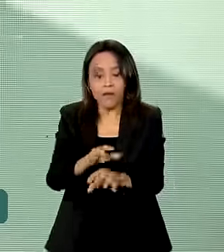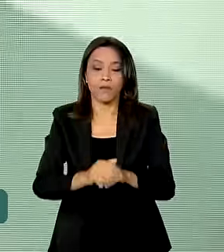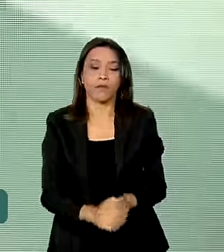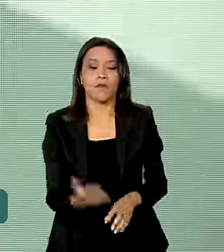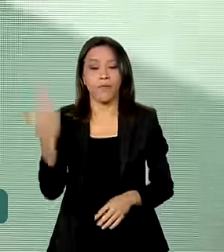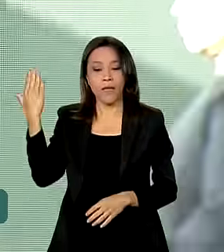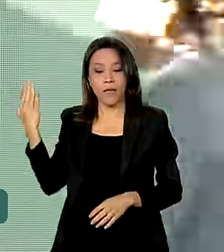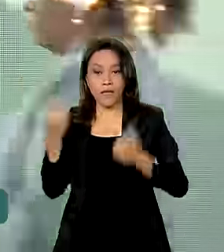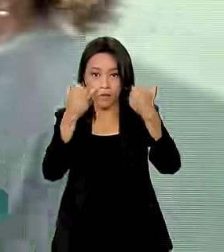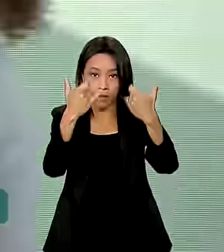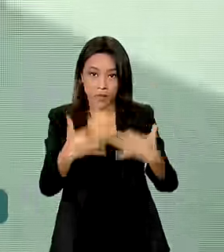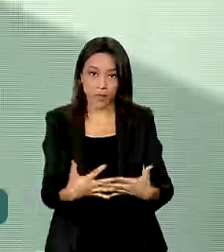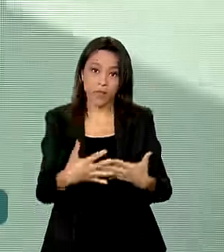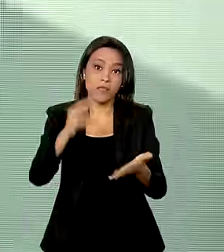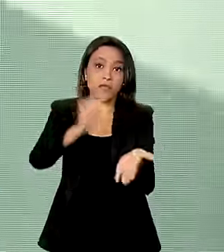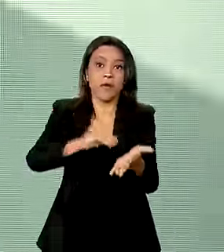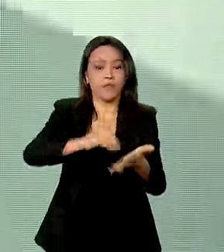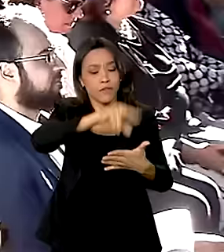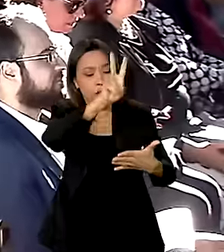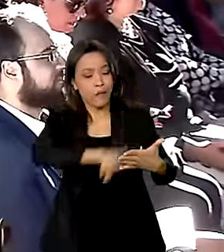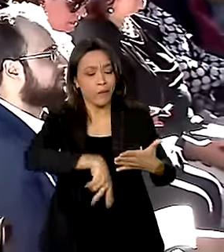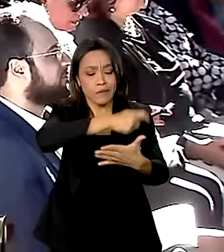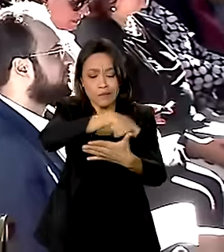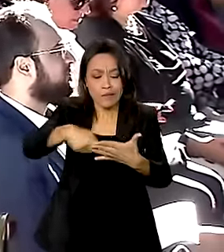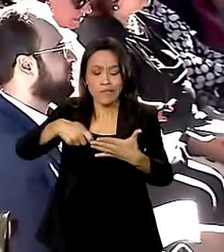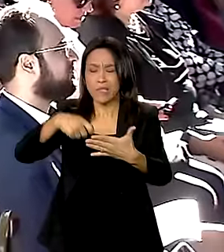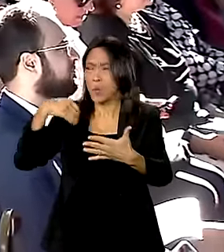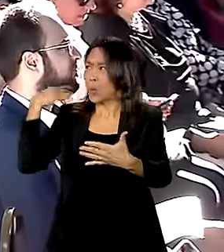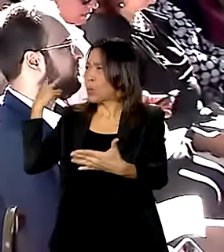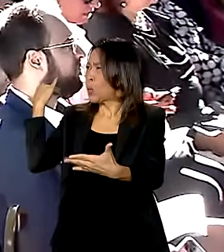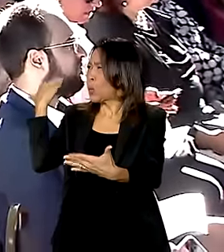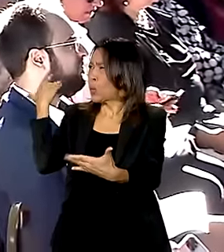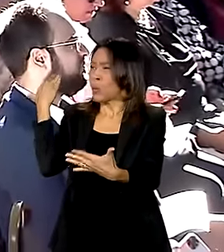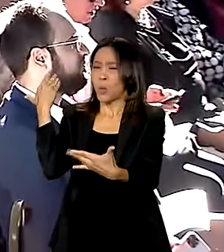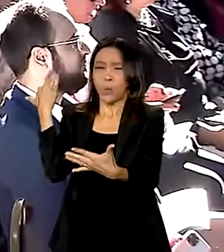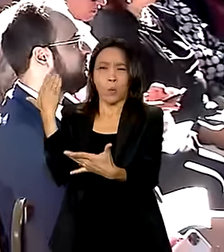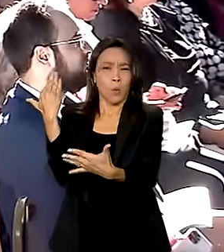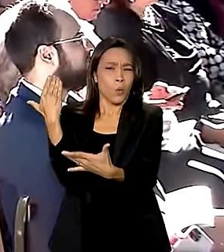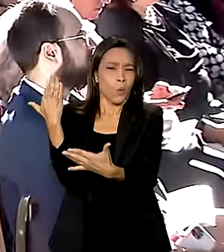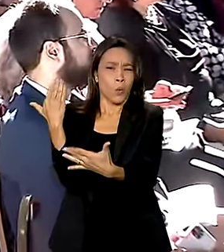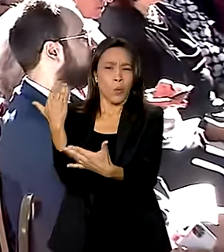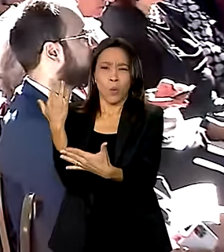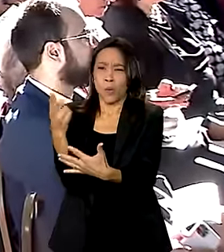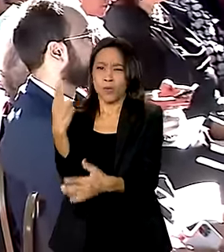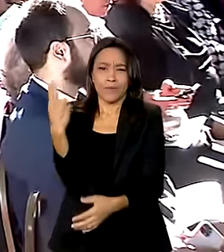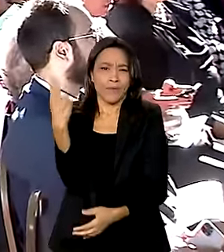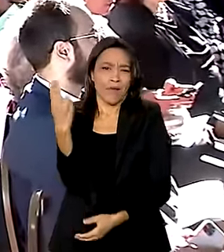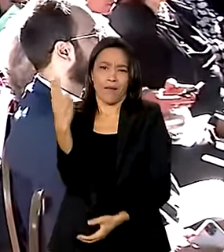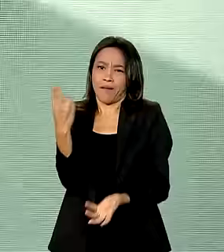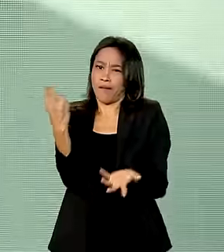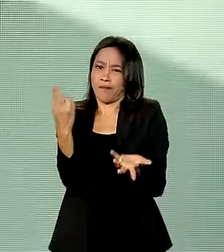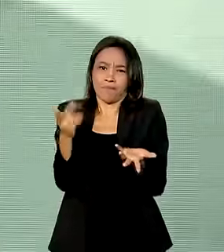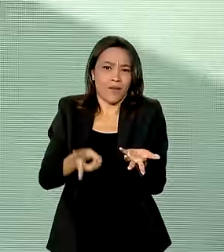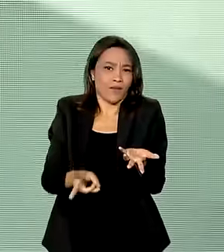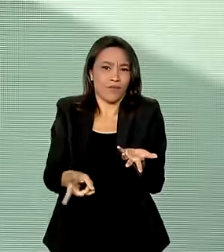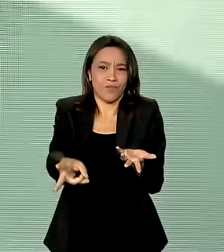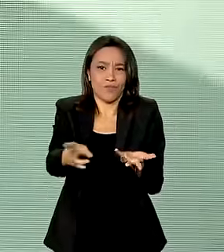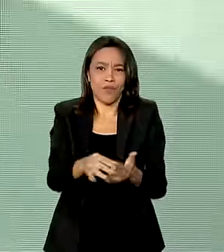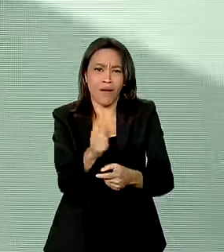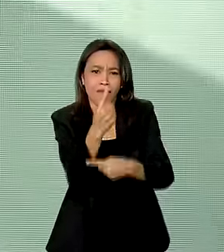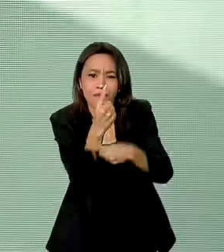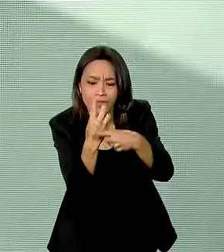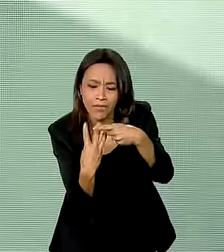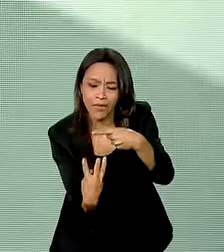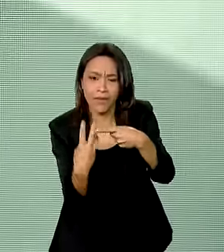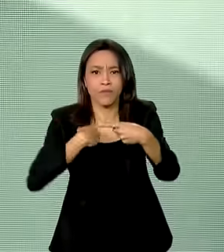é uma chaga. Nós não podemos mais conviver com um terço da nossa